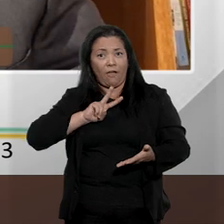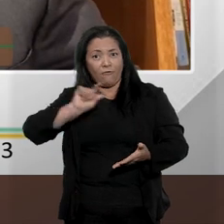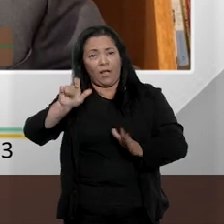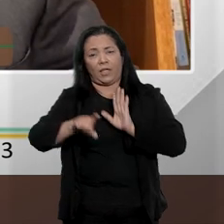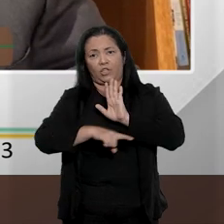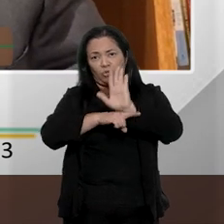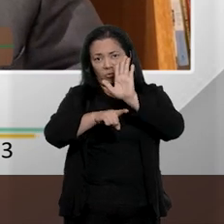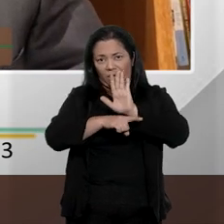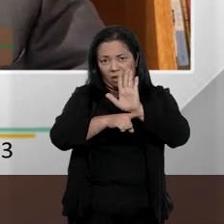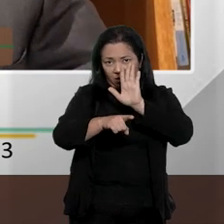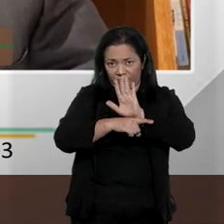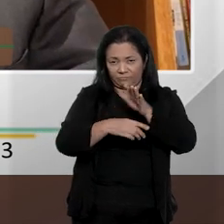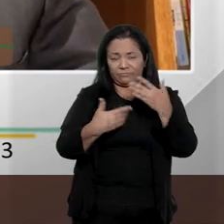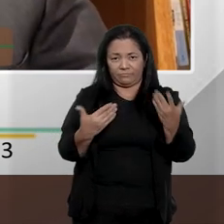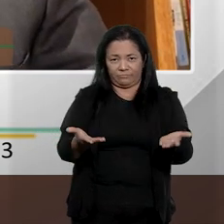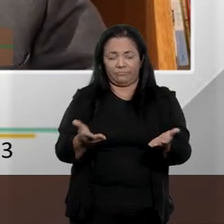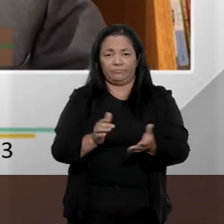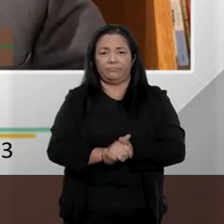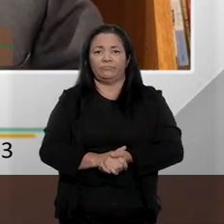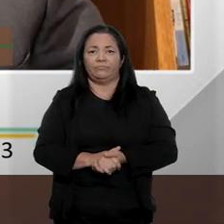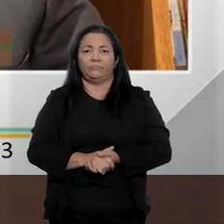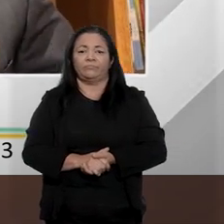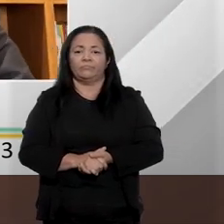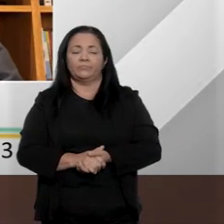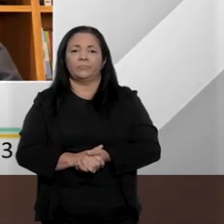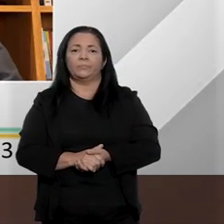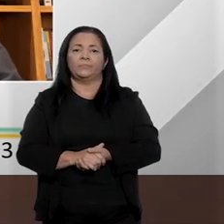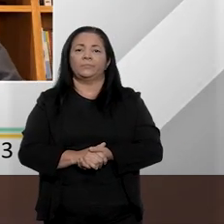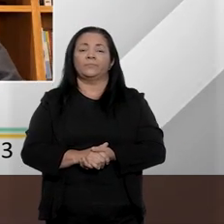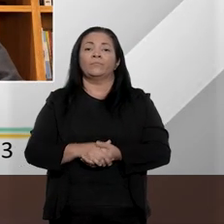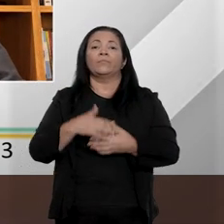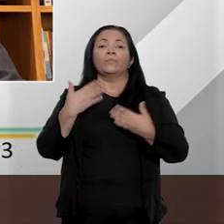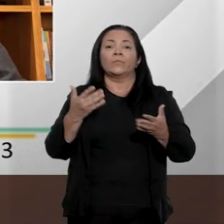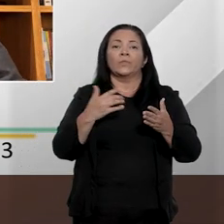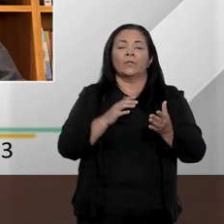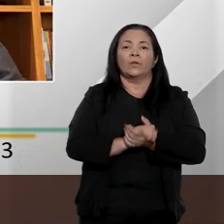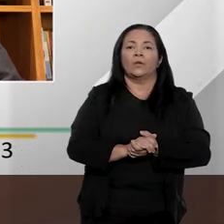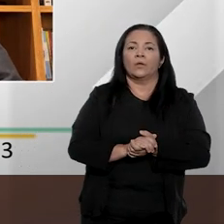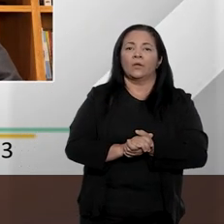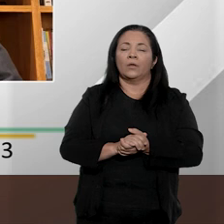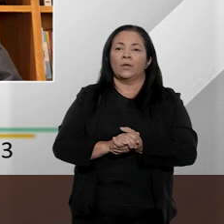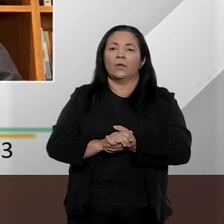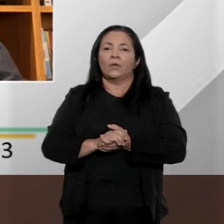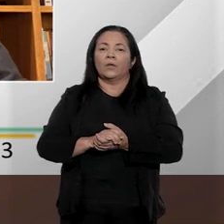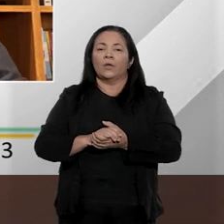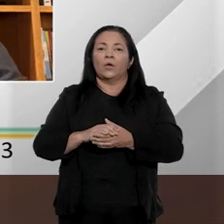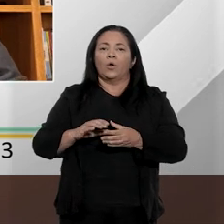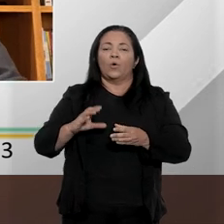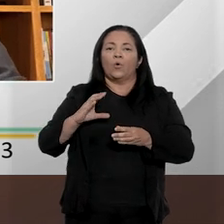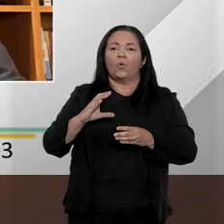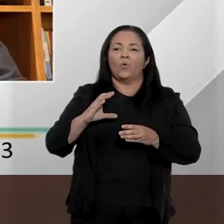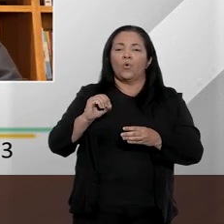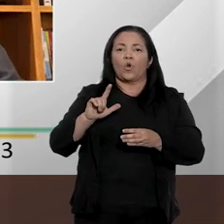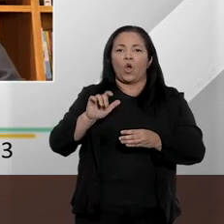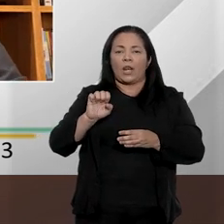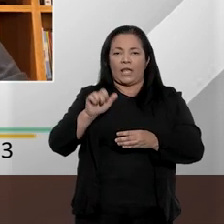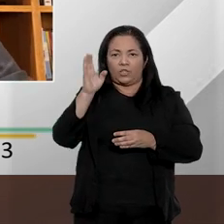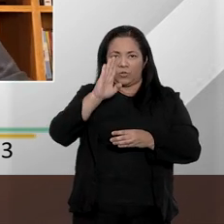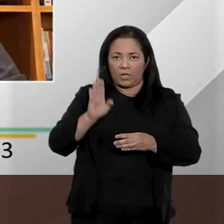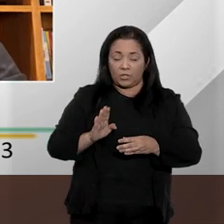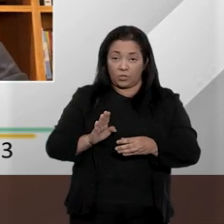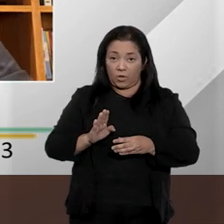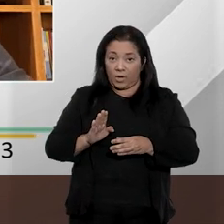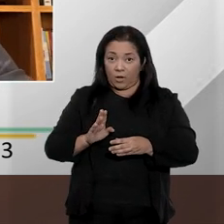facilitar bastante. Bom, um levantamento feito pelo Colégio Nacional das Defensoras e